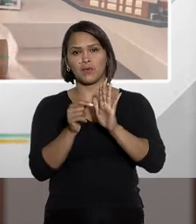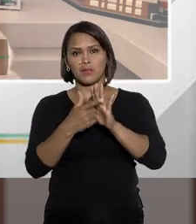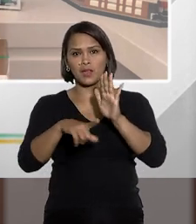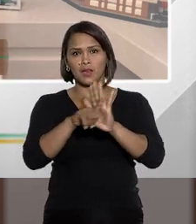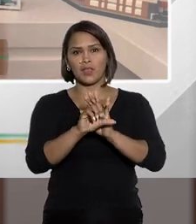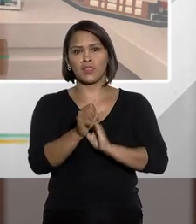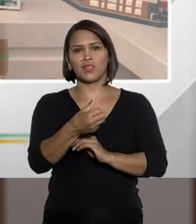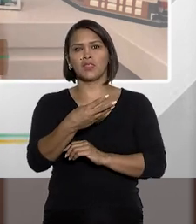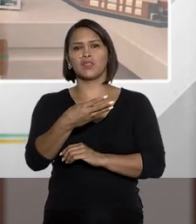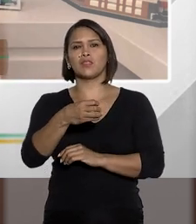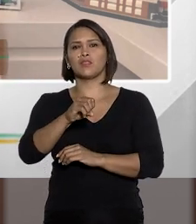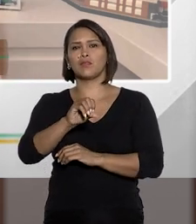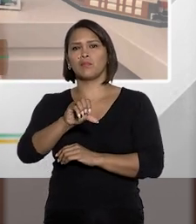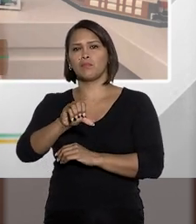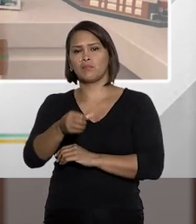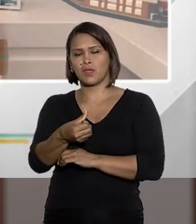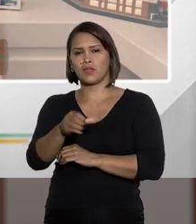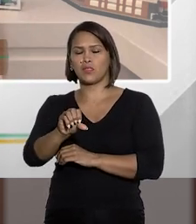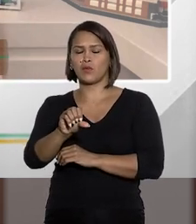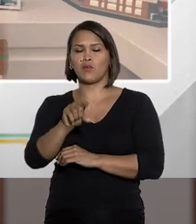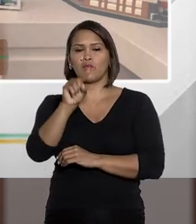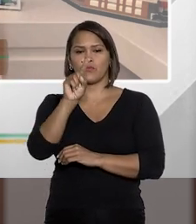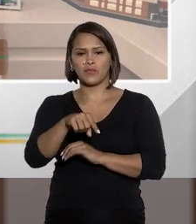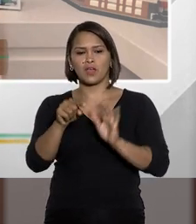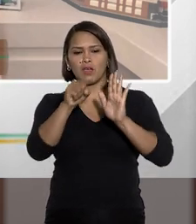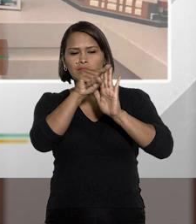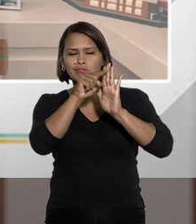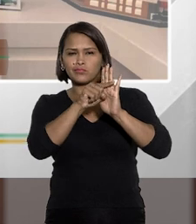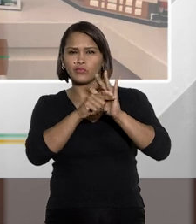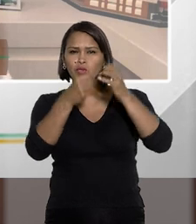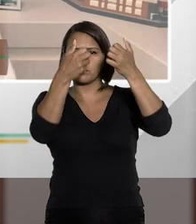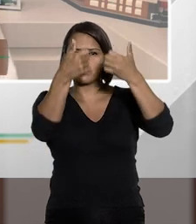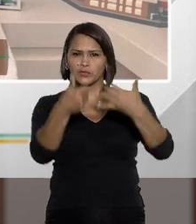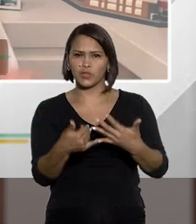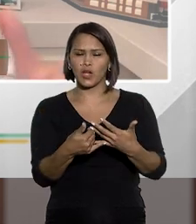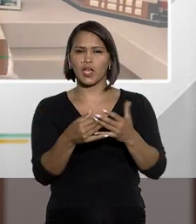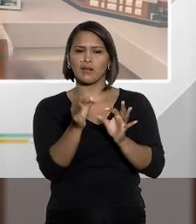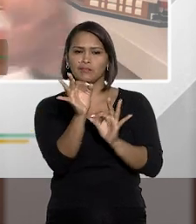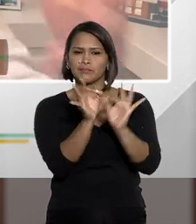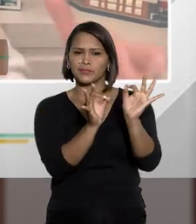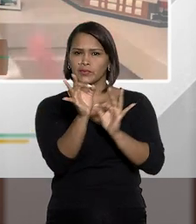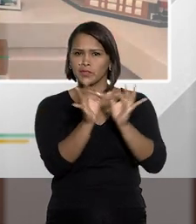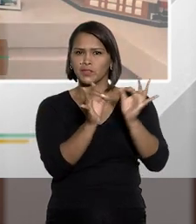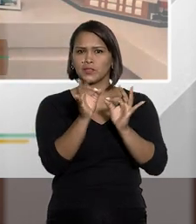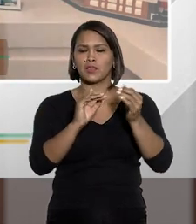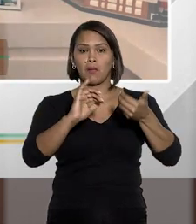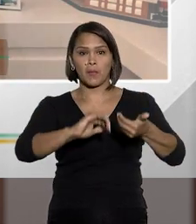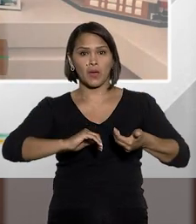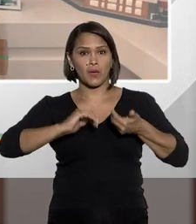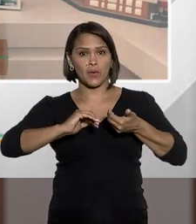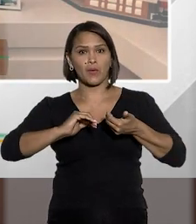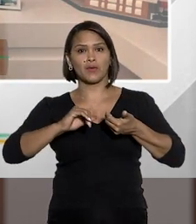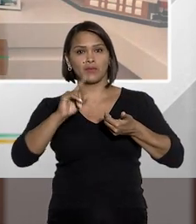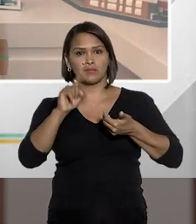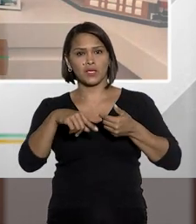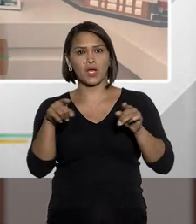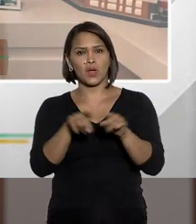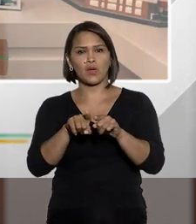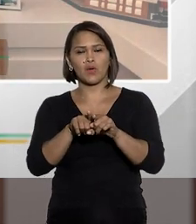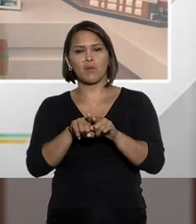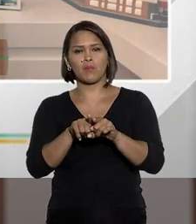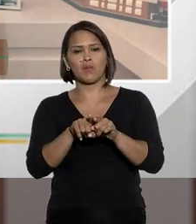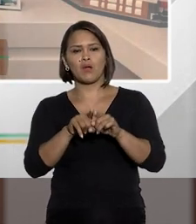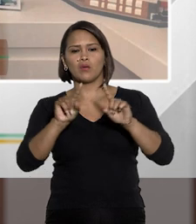a própria lei 13869, ela foi aí gestada pelo Congresso Nacional